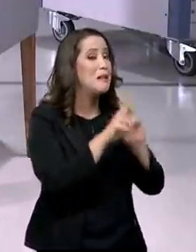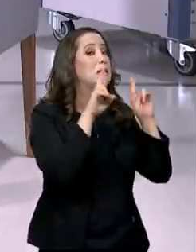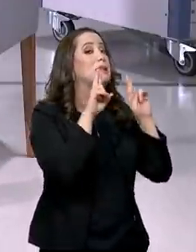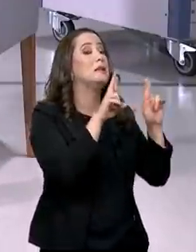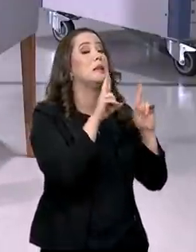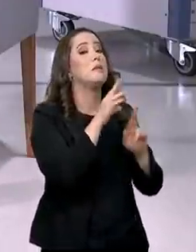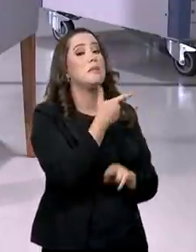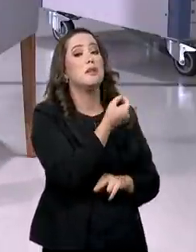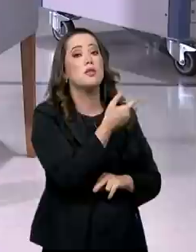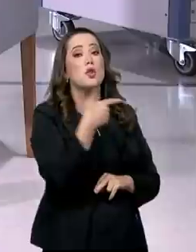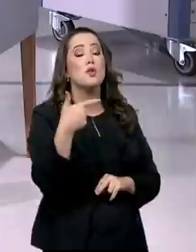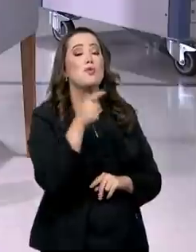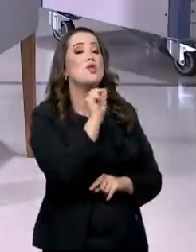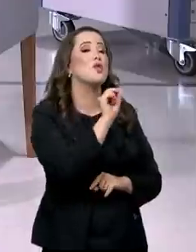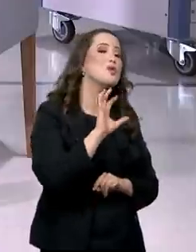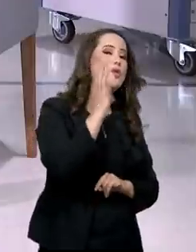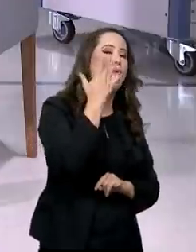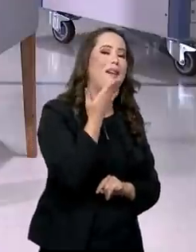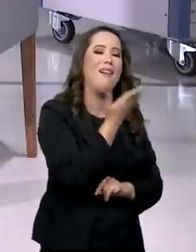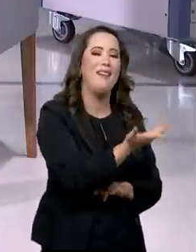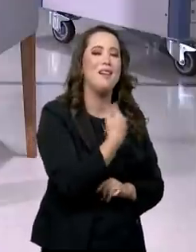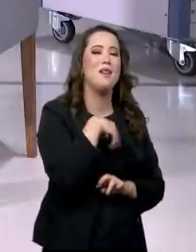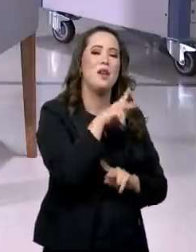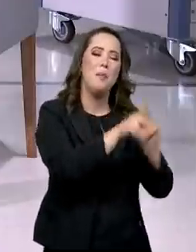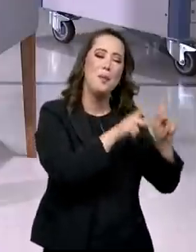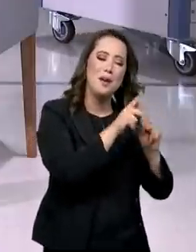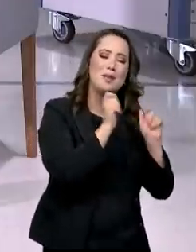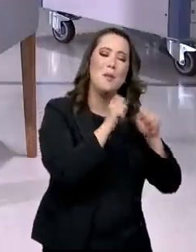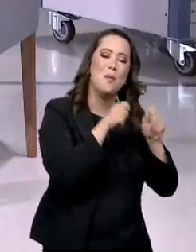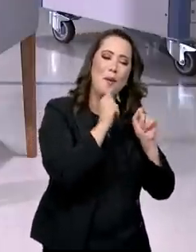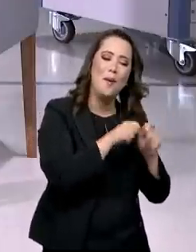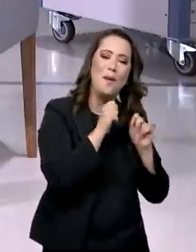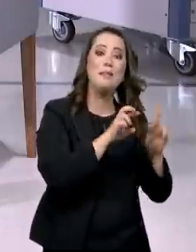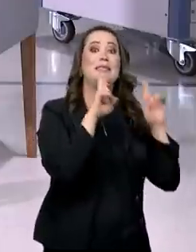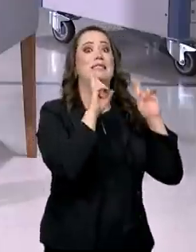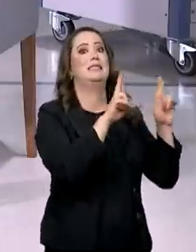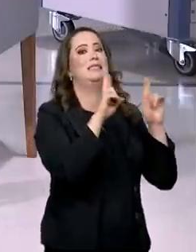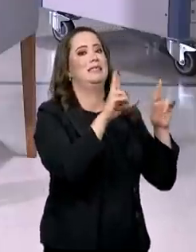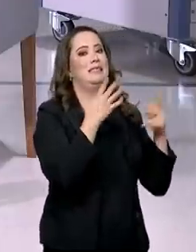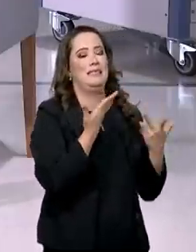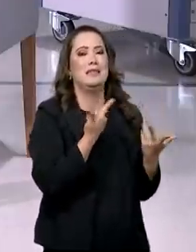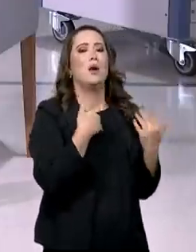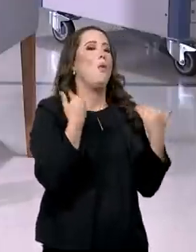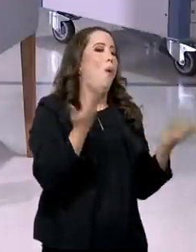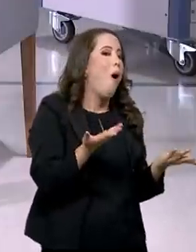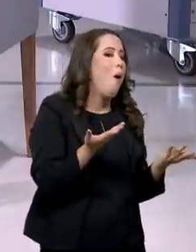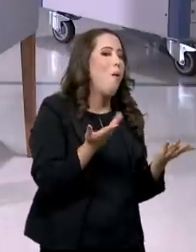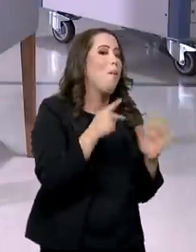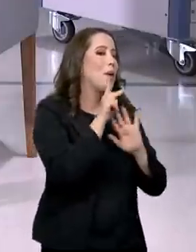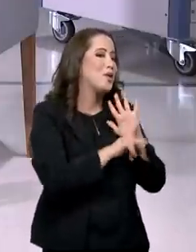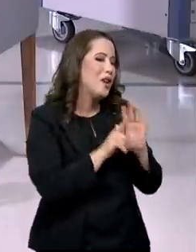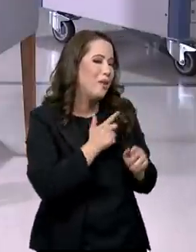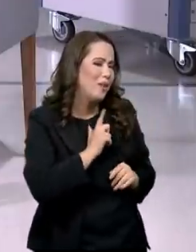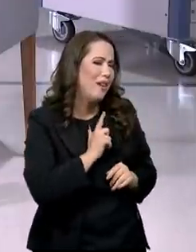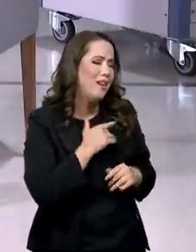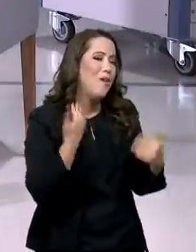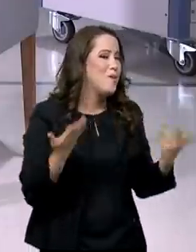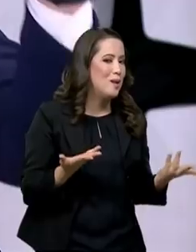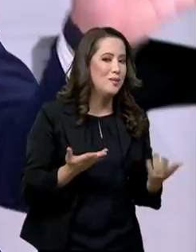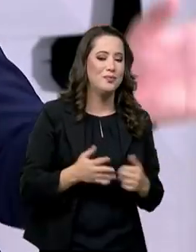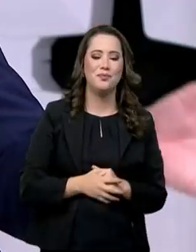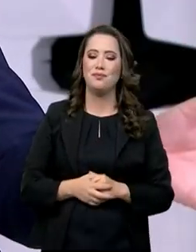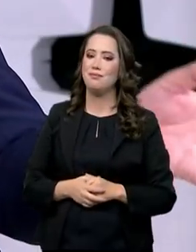Tecnologia e Inovações, o o povo brasileiro pode esperar, de projetos? Nossa, nós temos uma